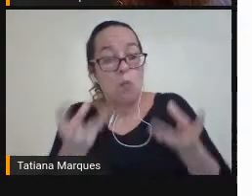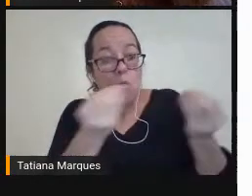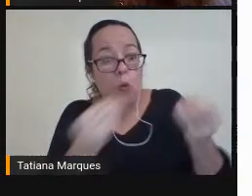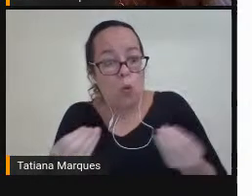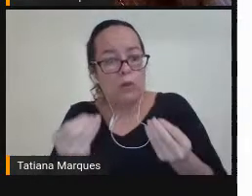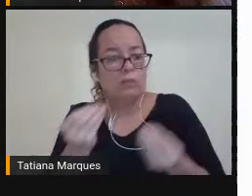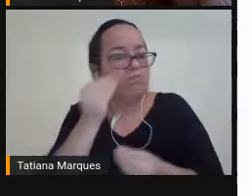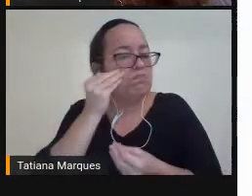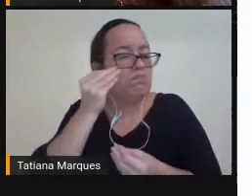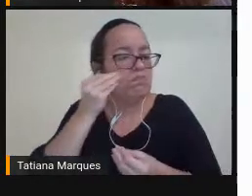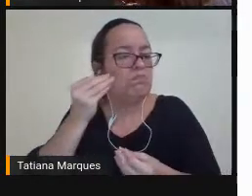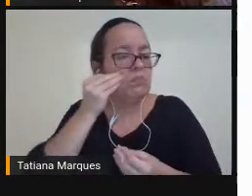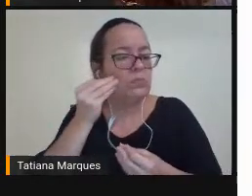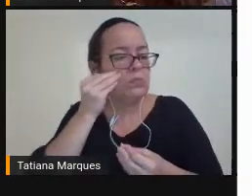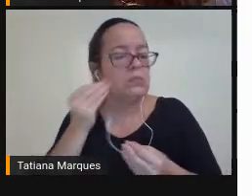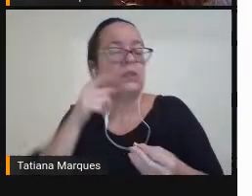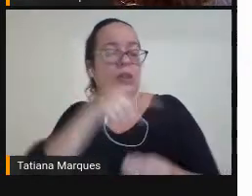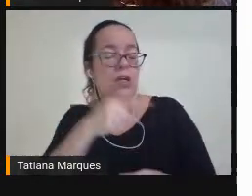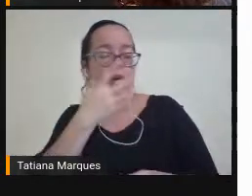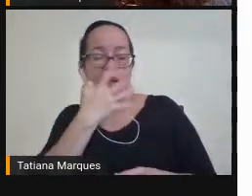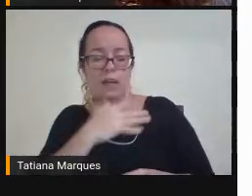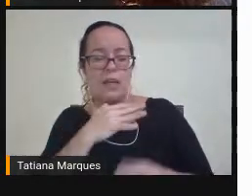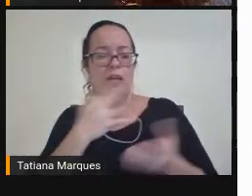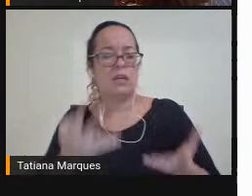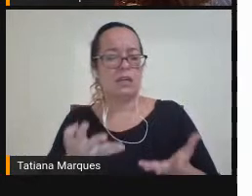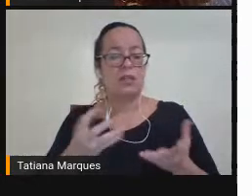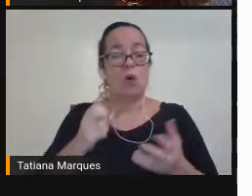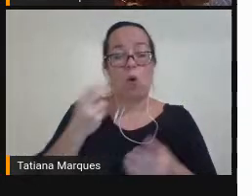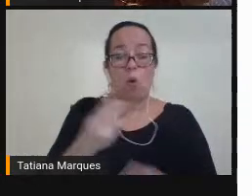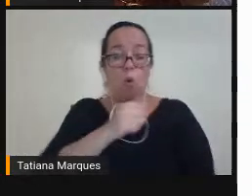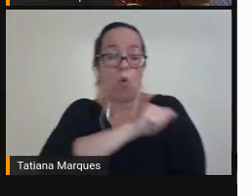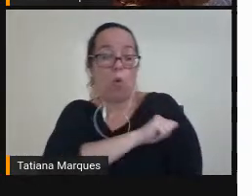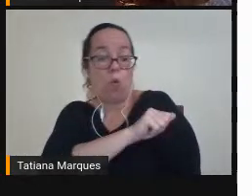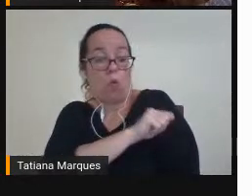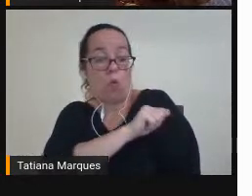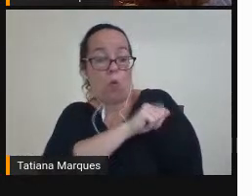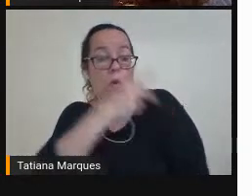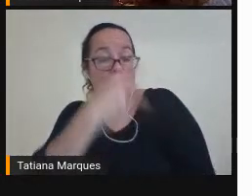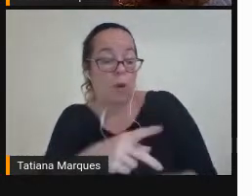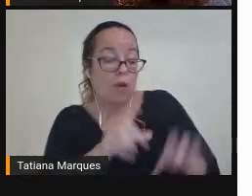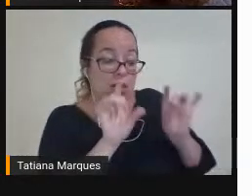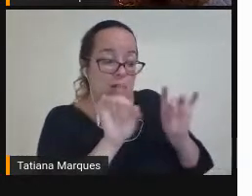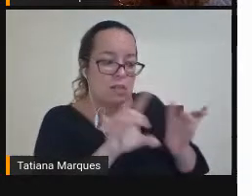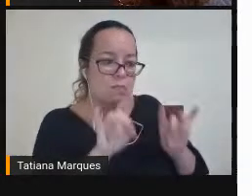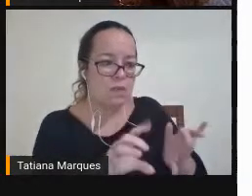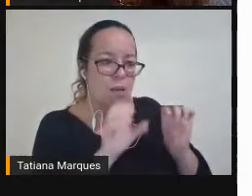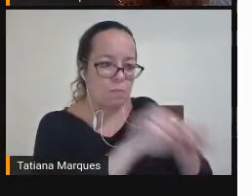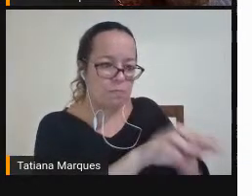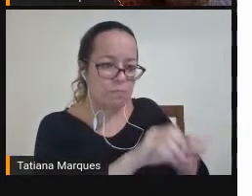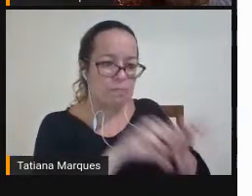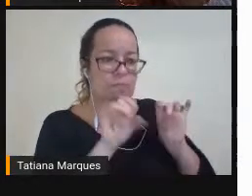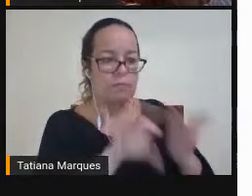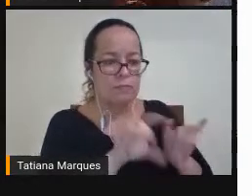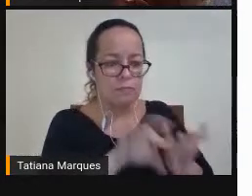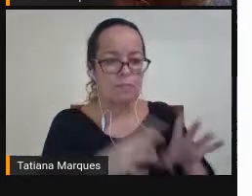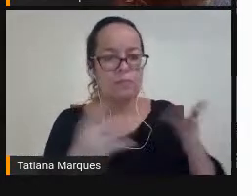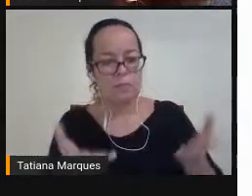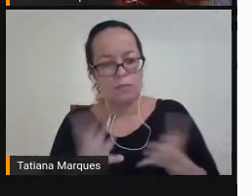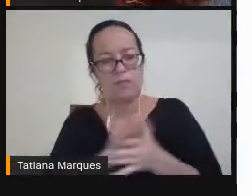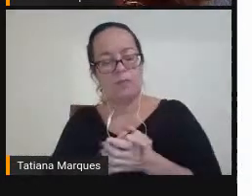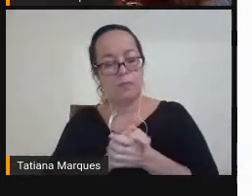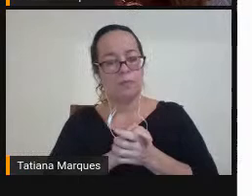Mesmo Para a Criança Ou estudante Público Alvo Público Da educação Especial Que é o que a gente Trouxe